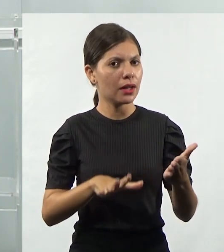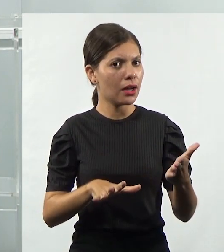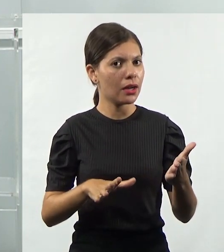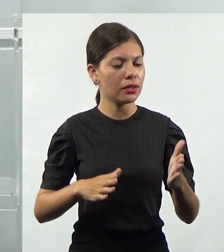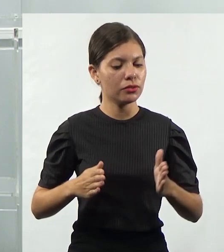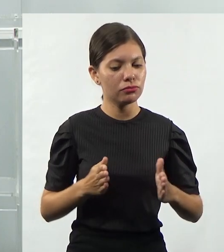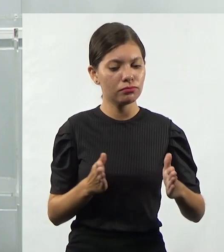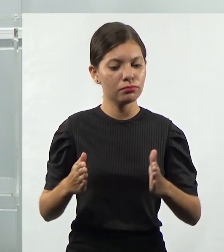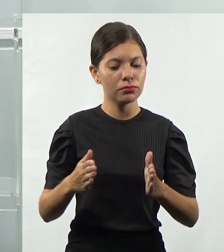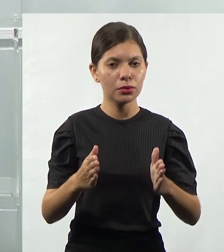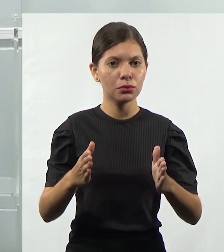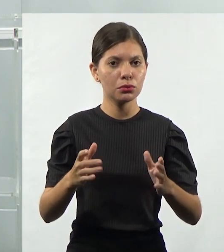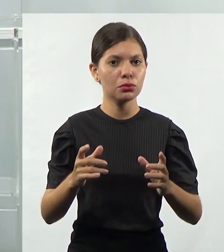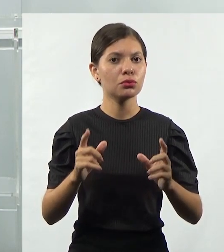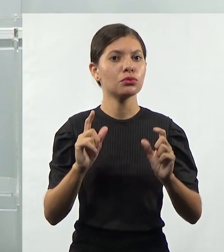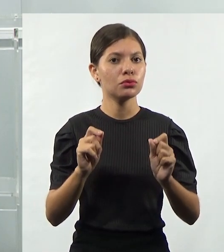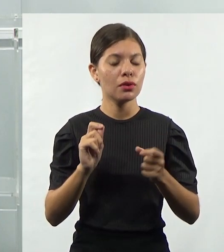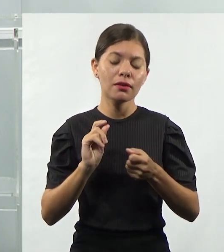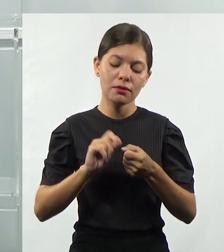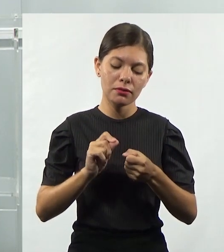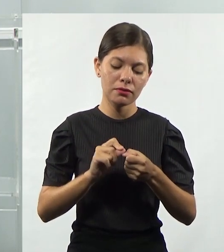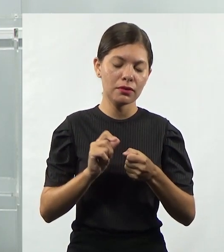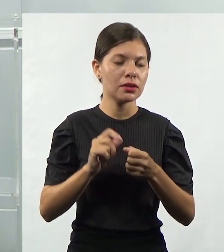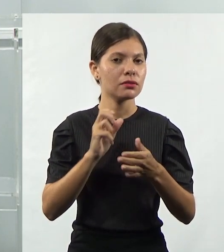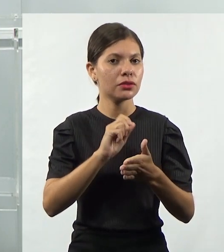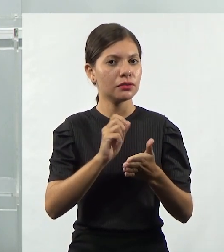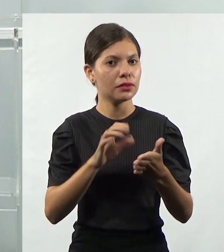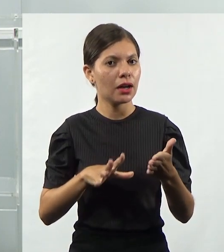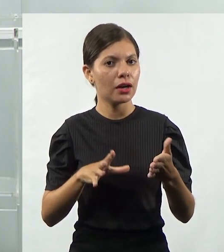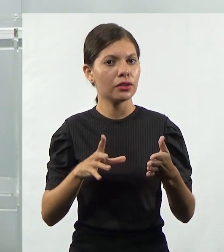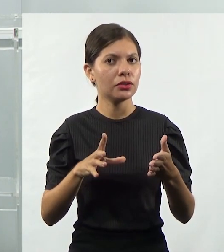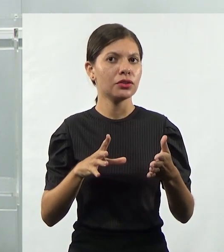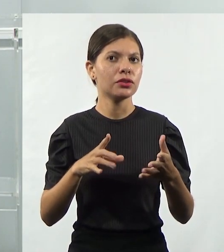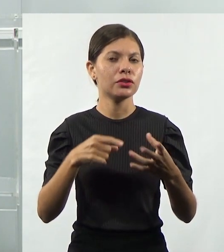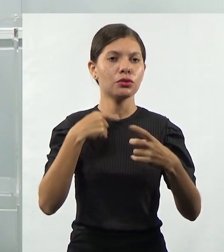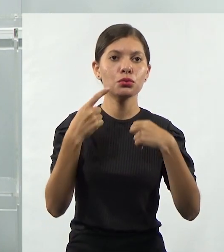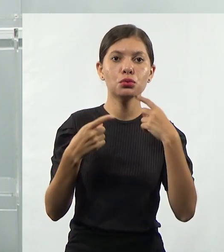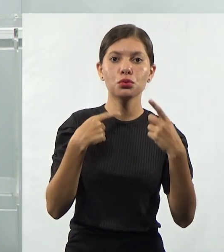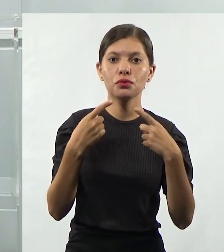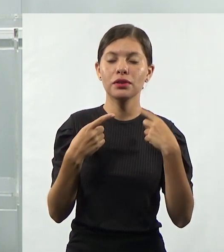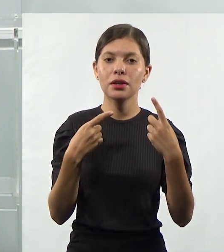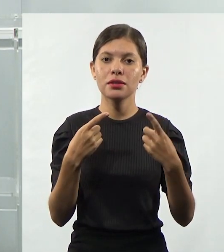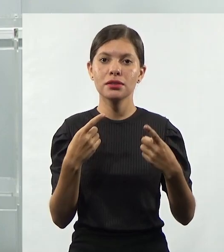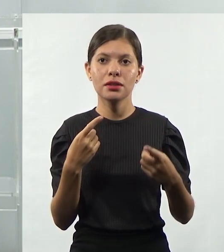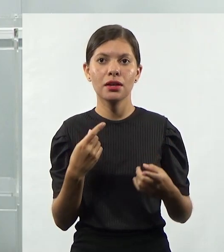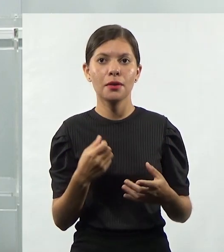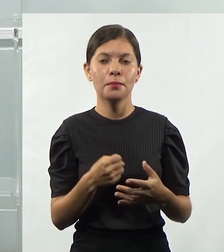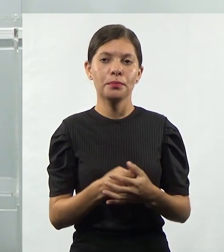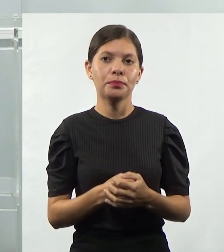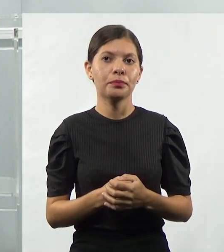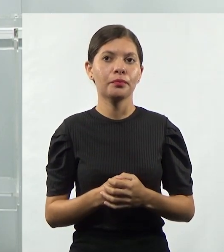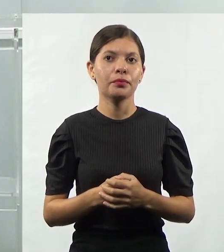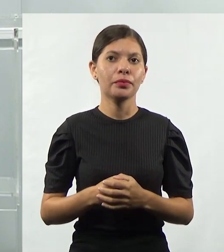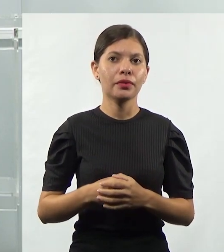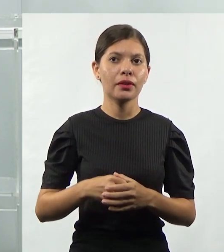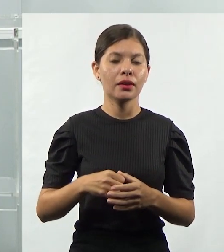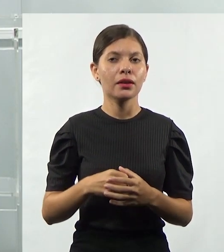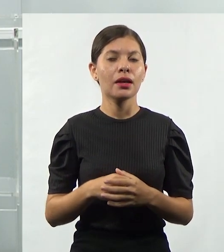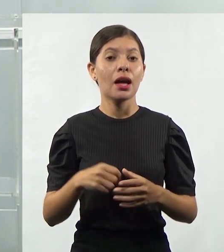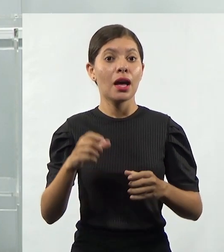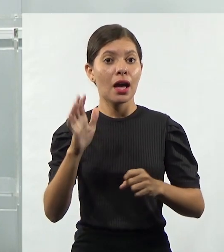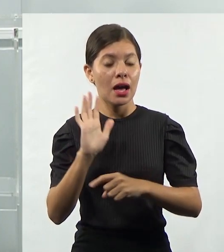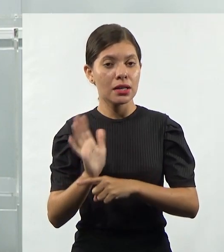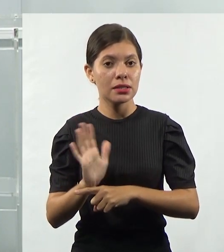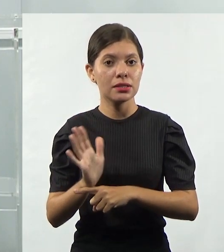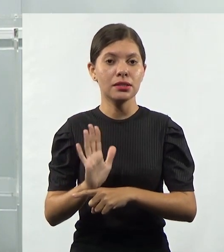percurso. Façam as atividades, se tiverem dúvida, entrem em contato com a gente. E assistam, como eu sempre